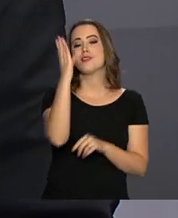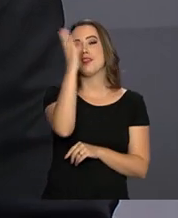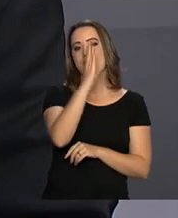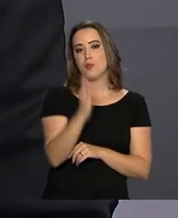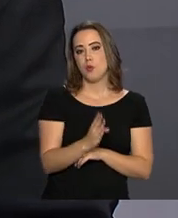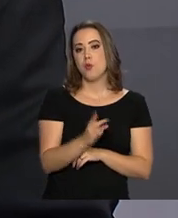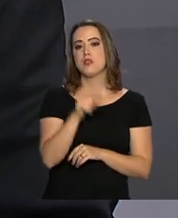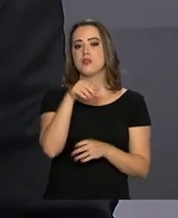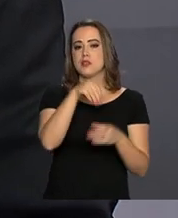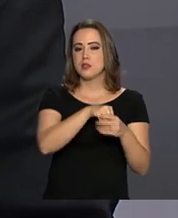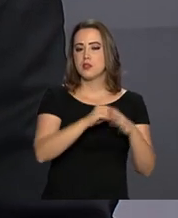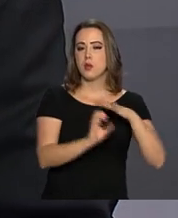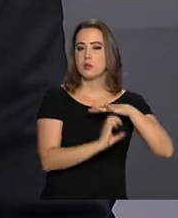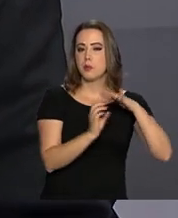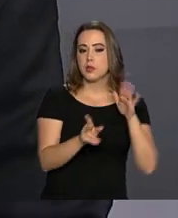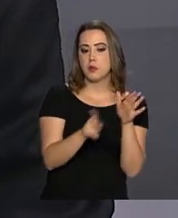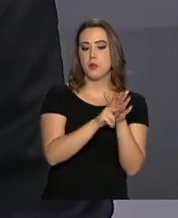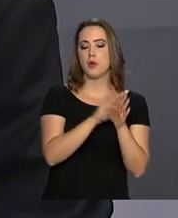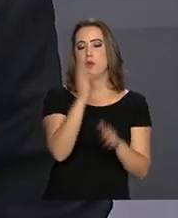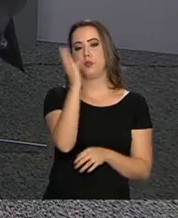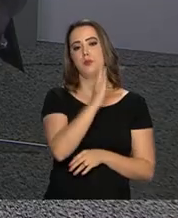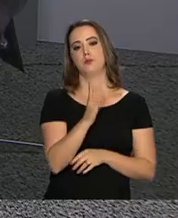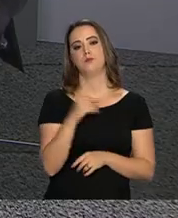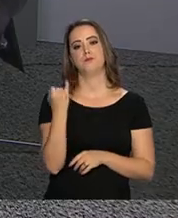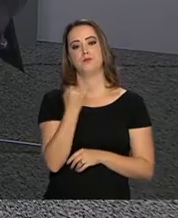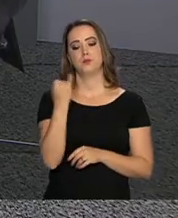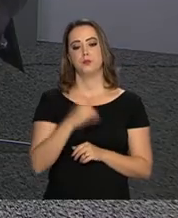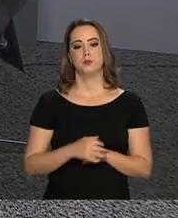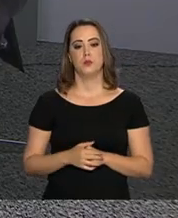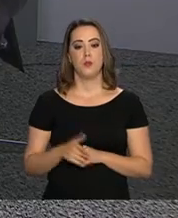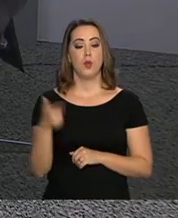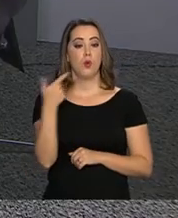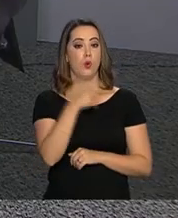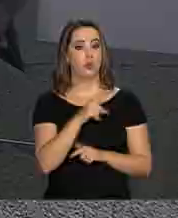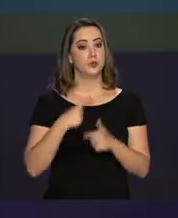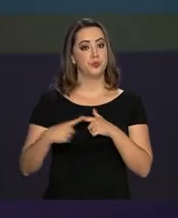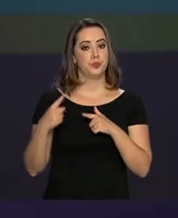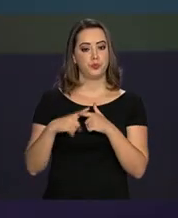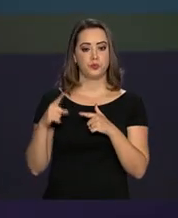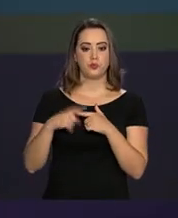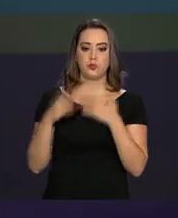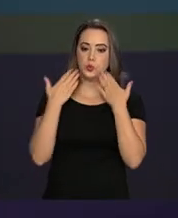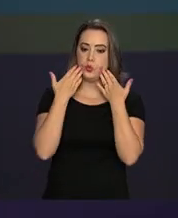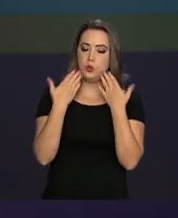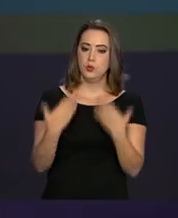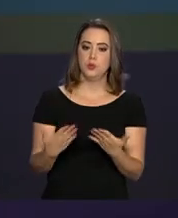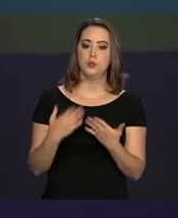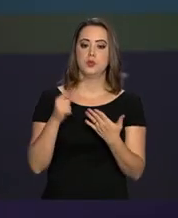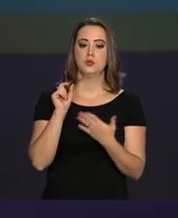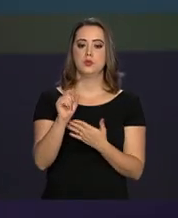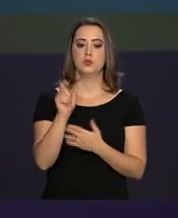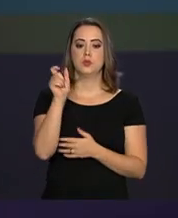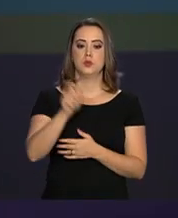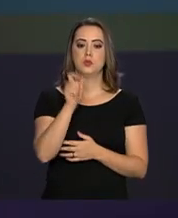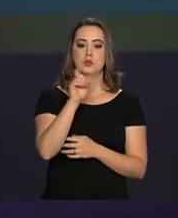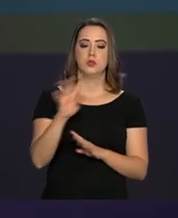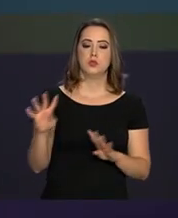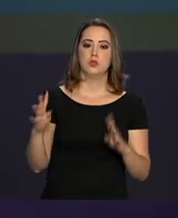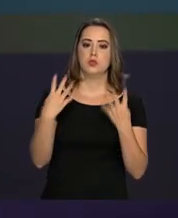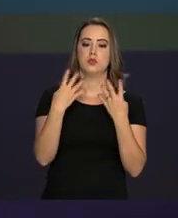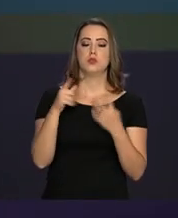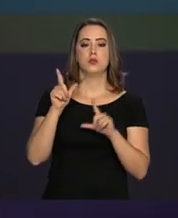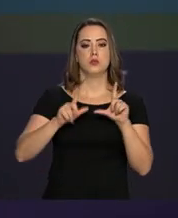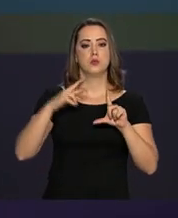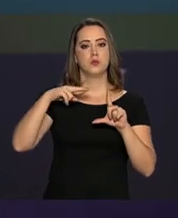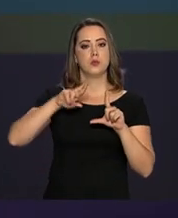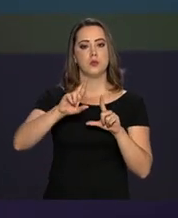empreendedores, para os investidores brasileiros. Uma outra questão que vai ser apresentada, até para quem nos assiste aqui